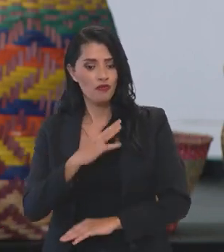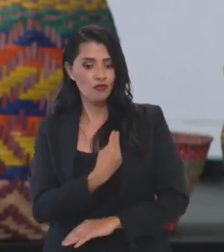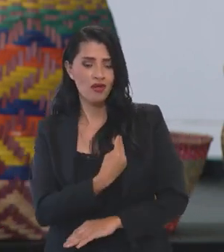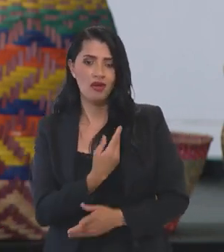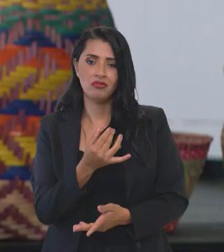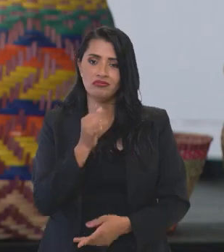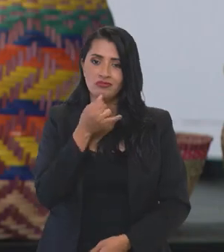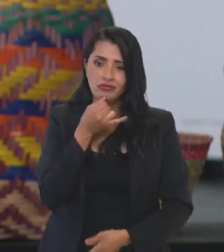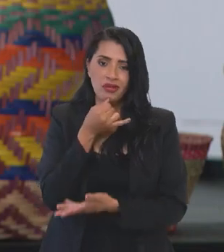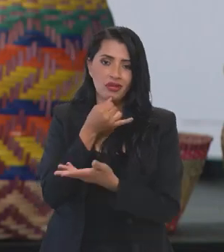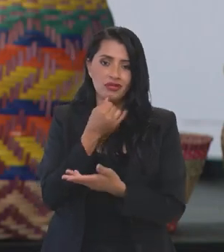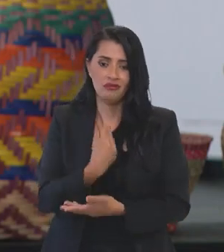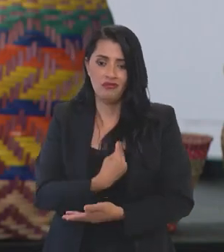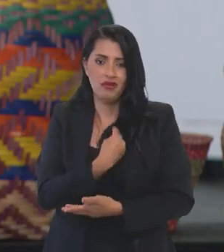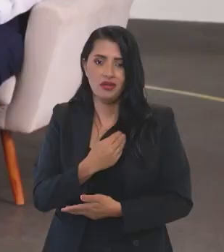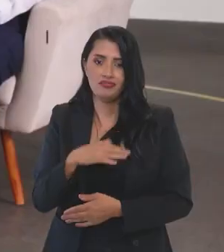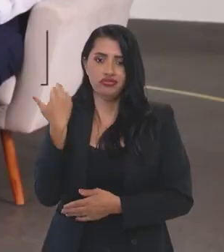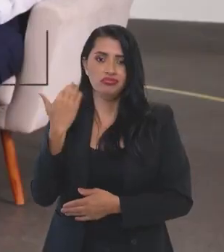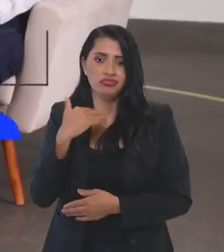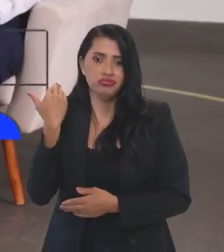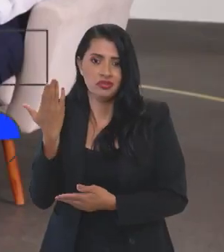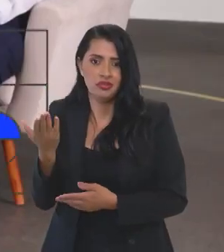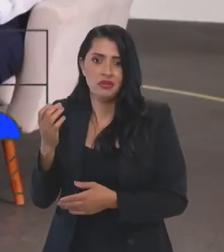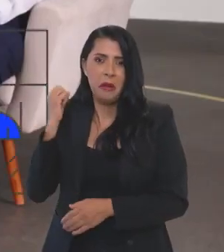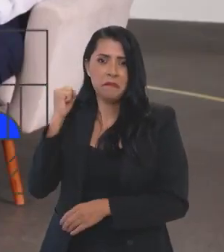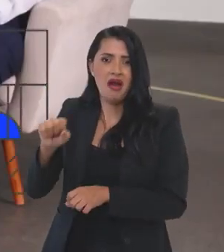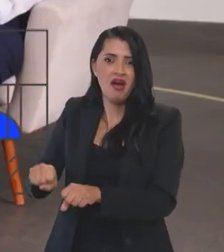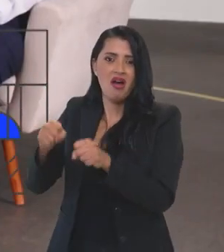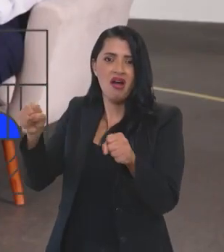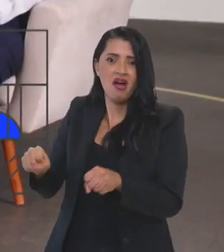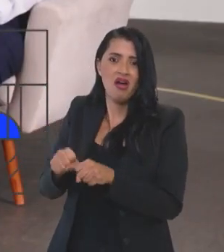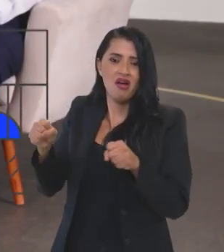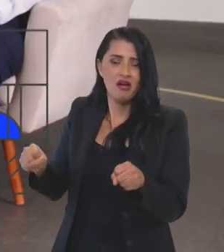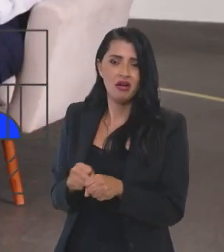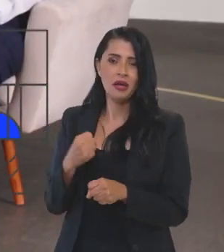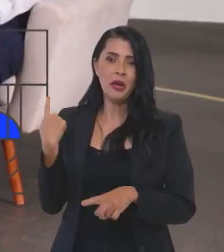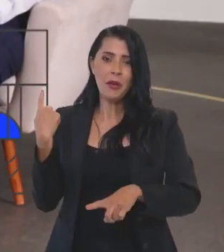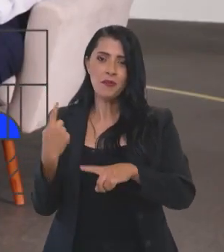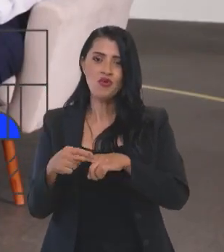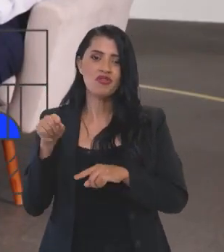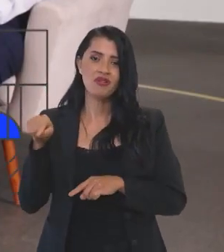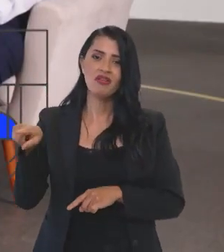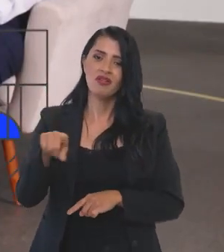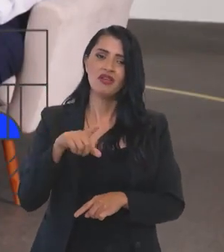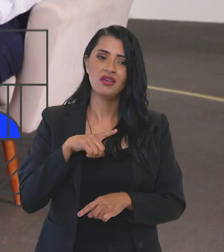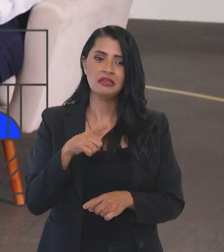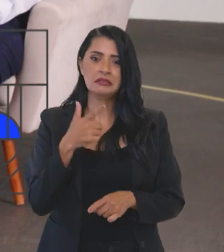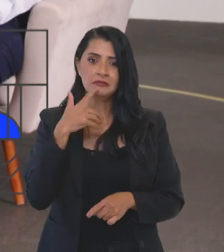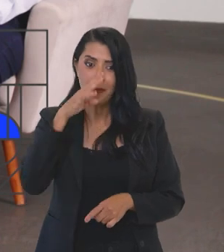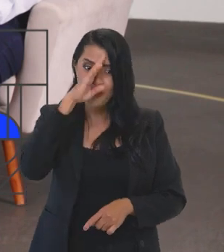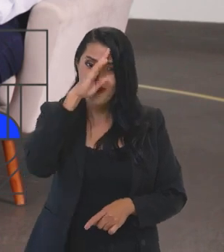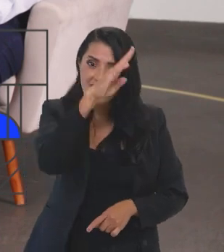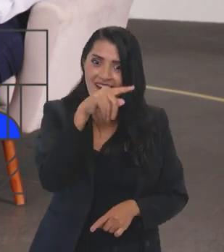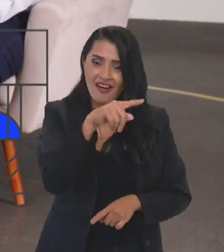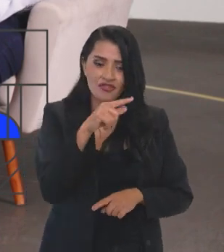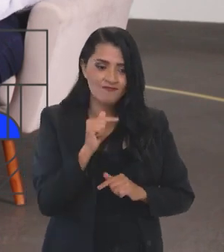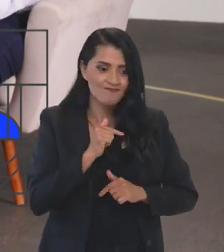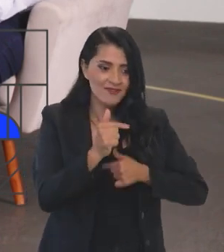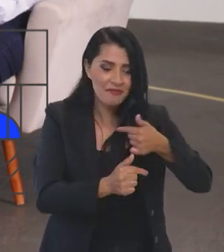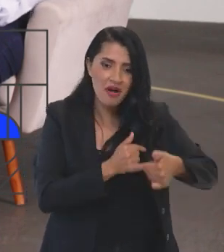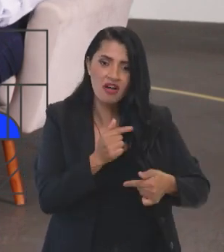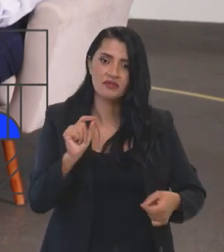infelizmente, tiveram suas vidas ceifadas por colocar isso como